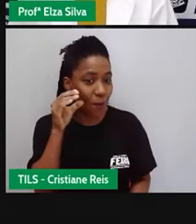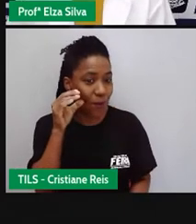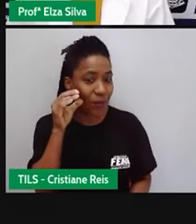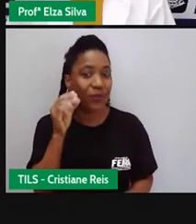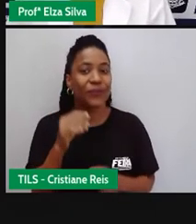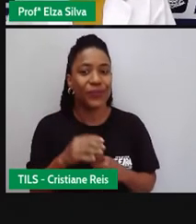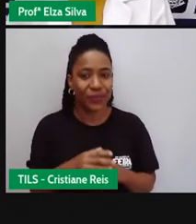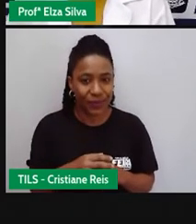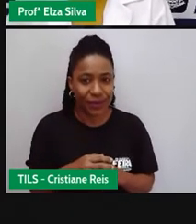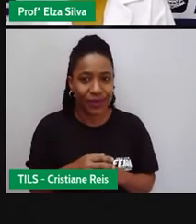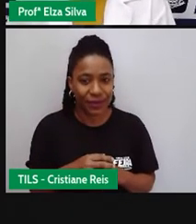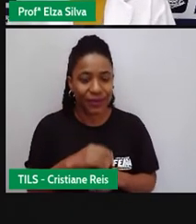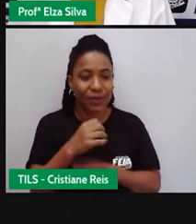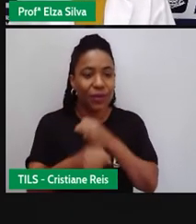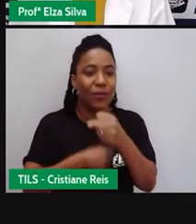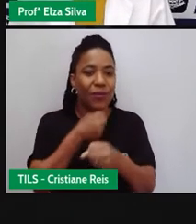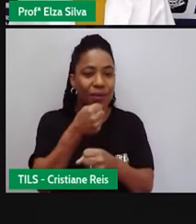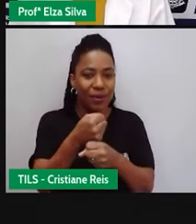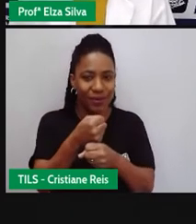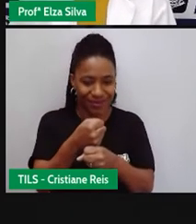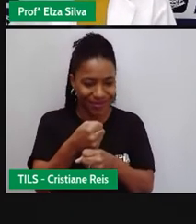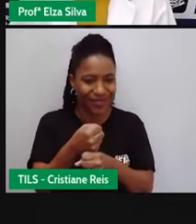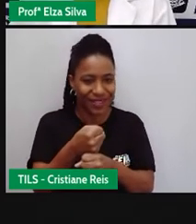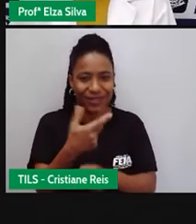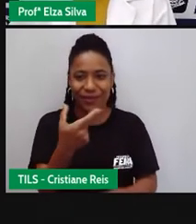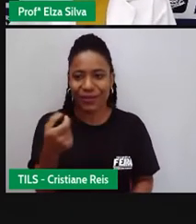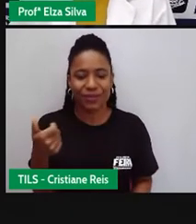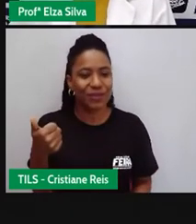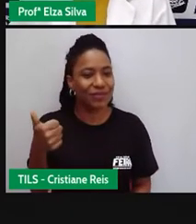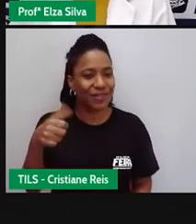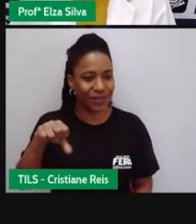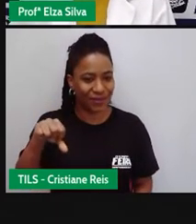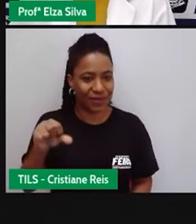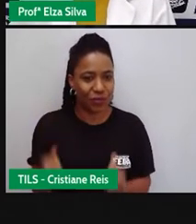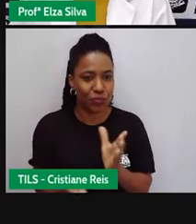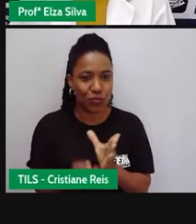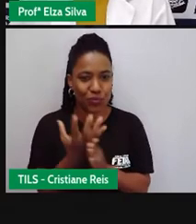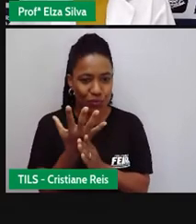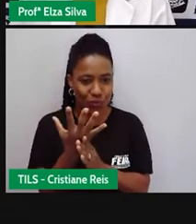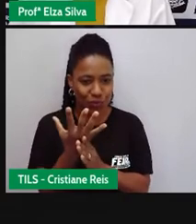em 2019, em 2019.